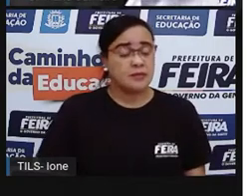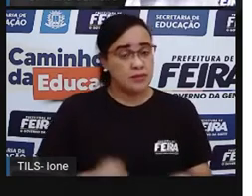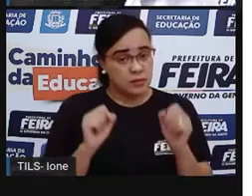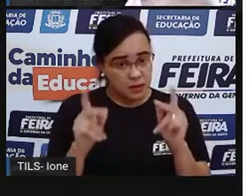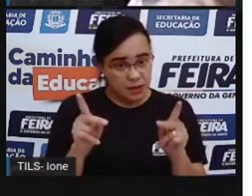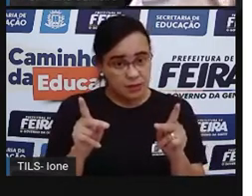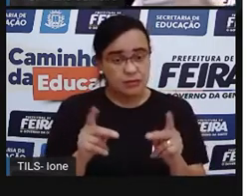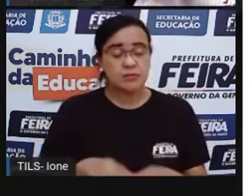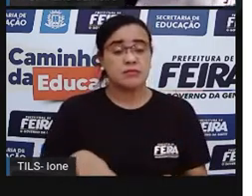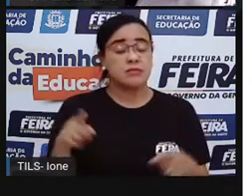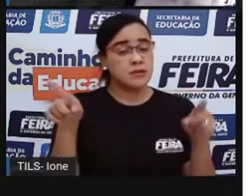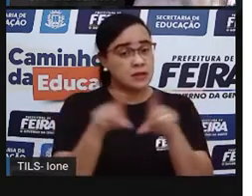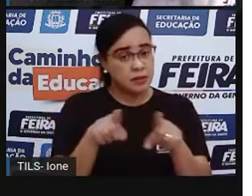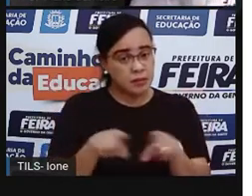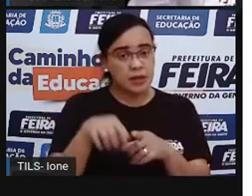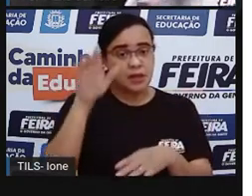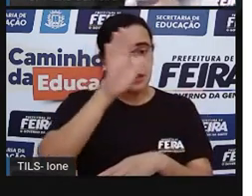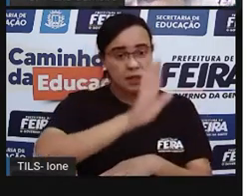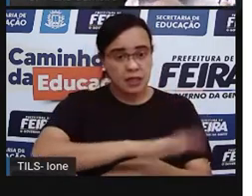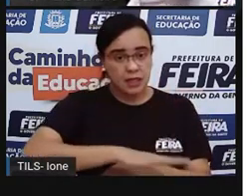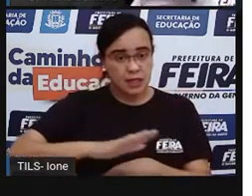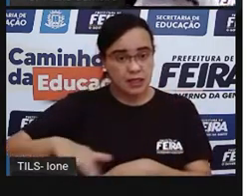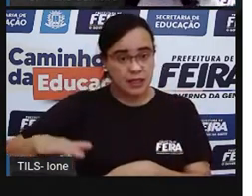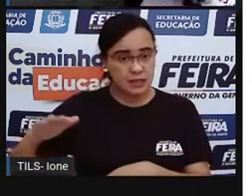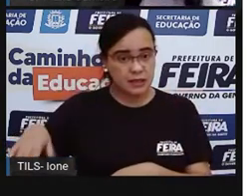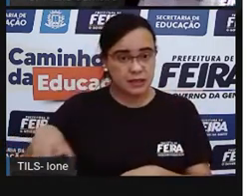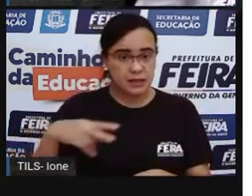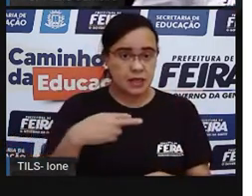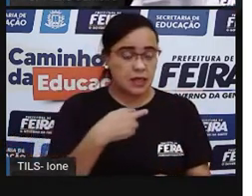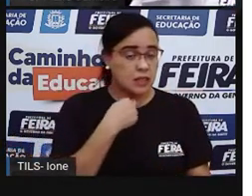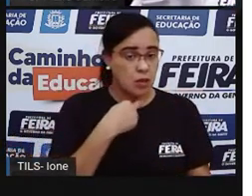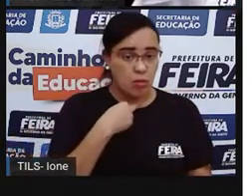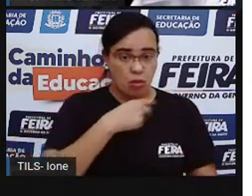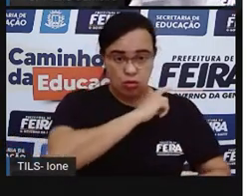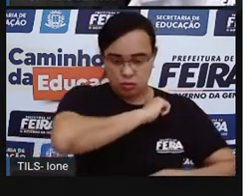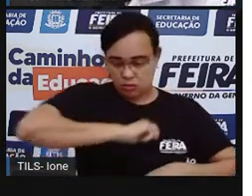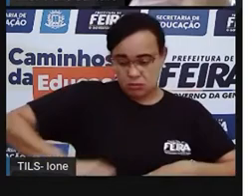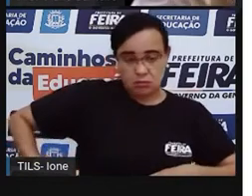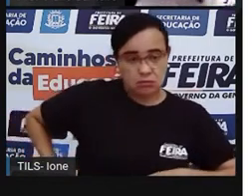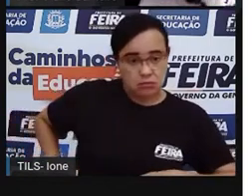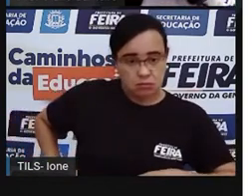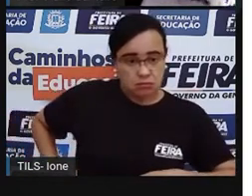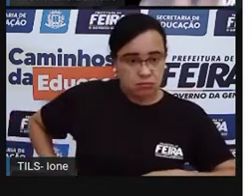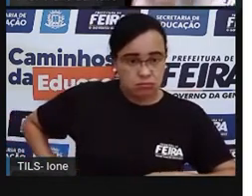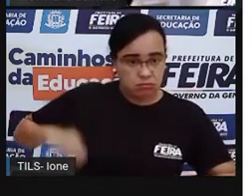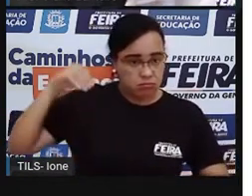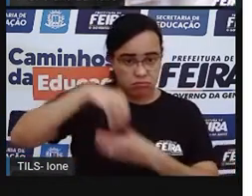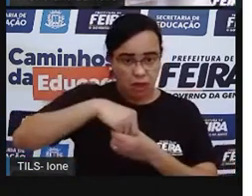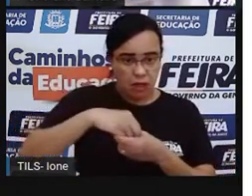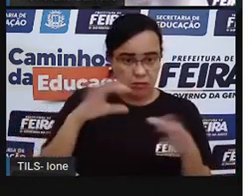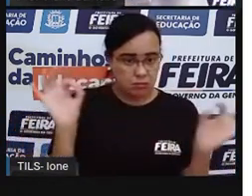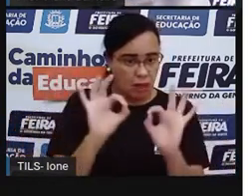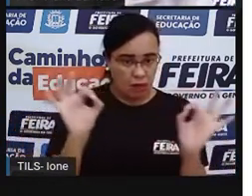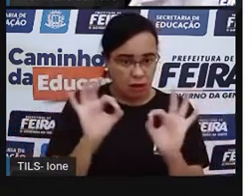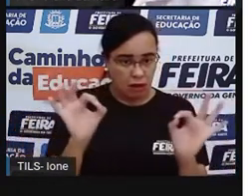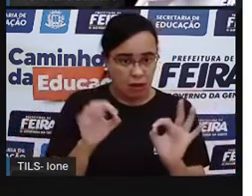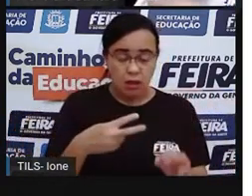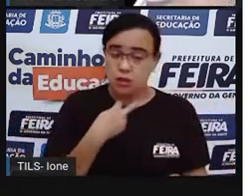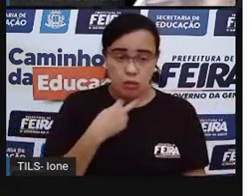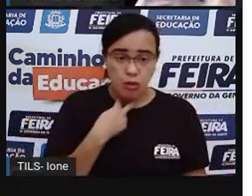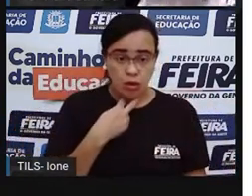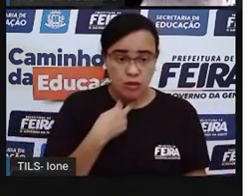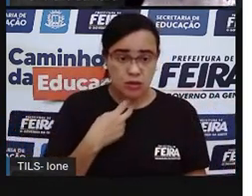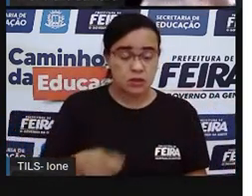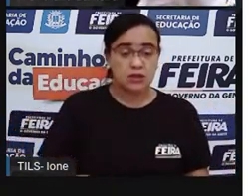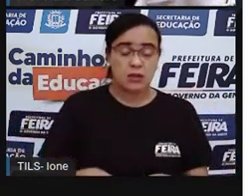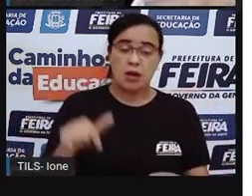Criança também não pode andar no carro sem o cinto de segurança, né? Criança não pode beber bebida alcoólica. Criança